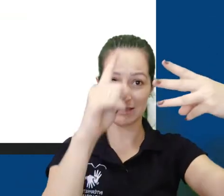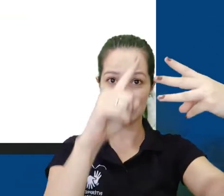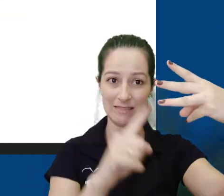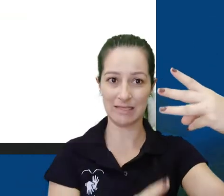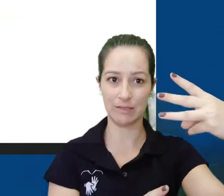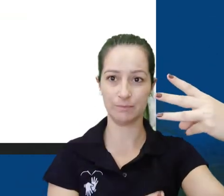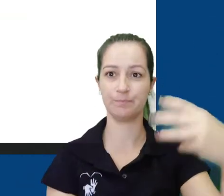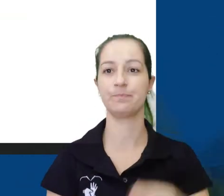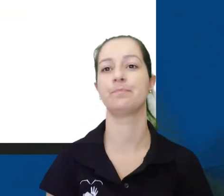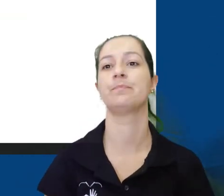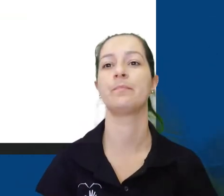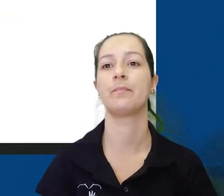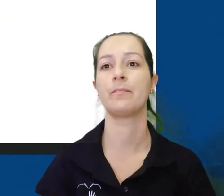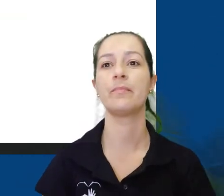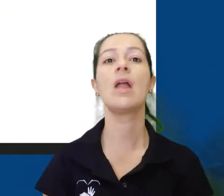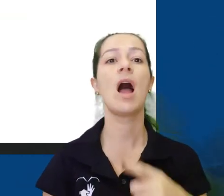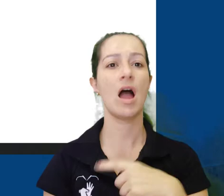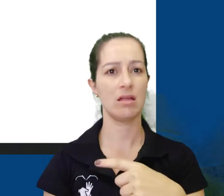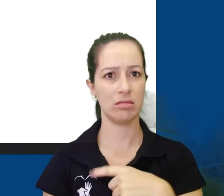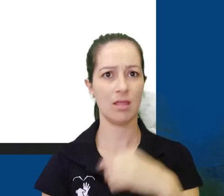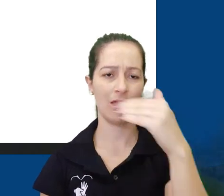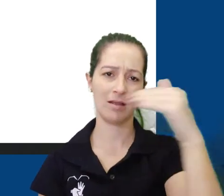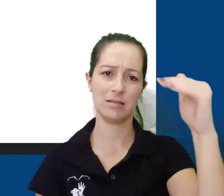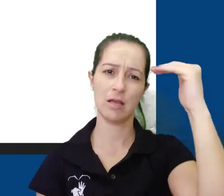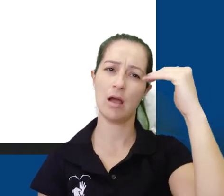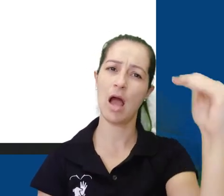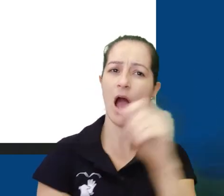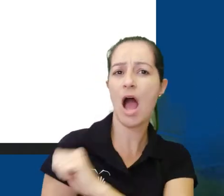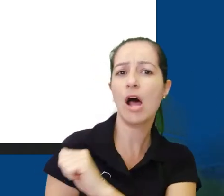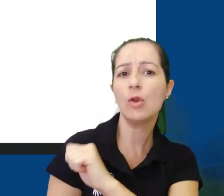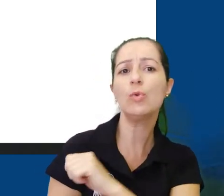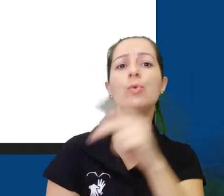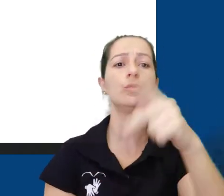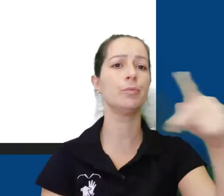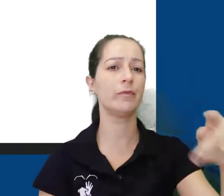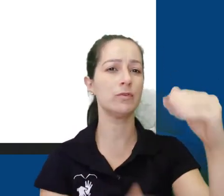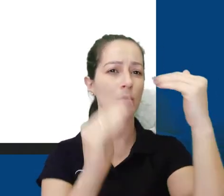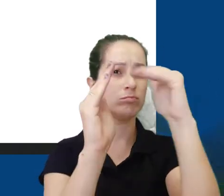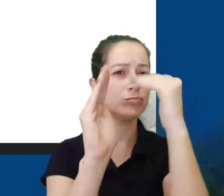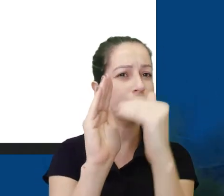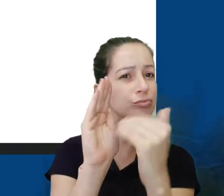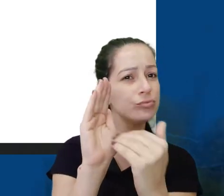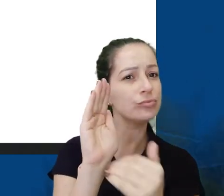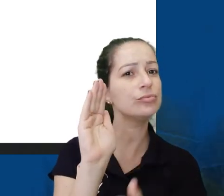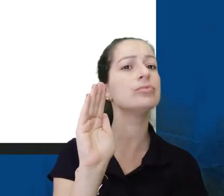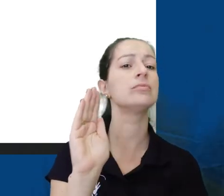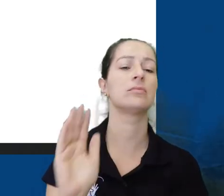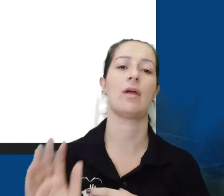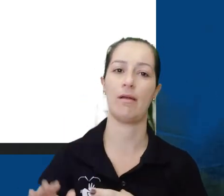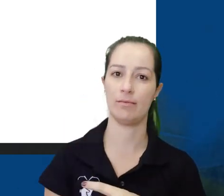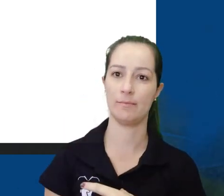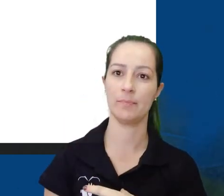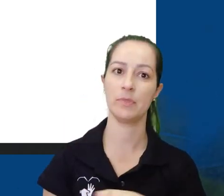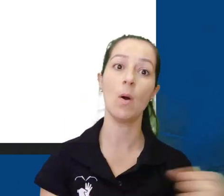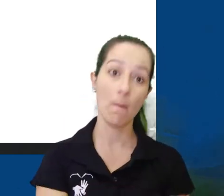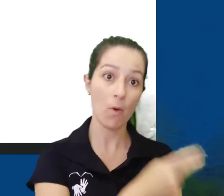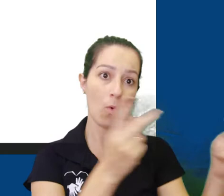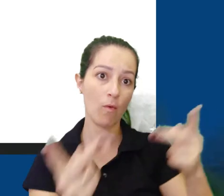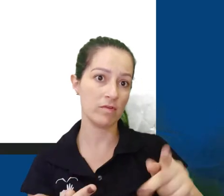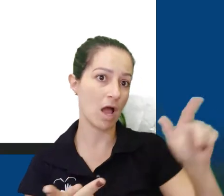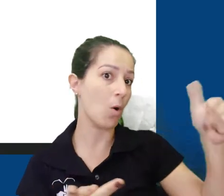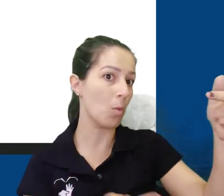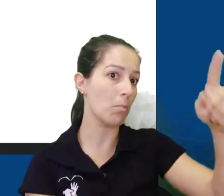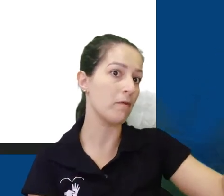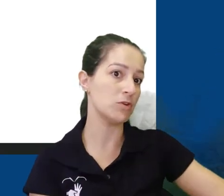Na aba Pessoas temos a lista de todos os participantes da sua turma, professores e alunos. Podemos aqui convidar